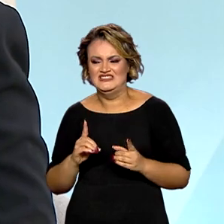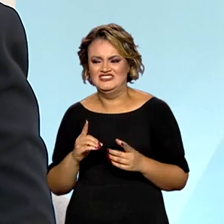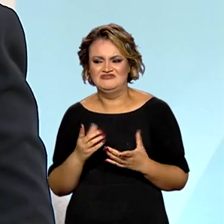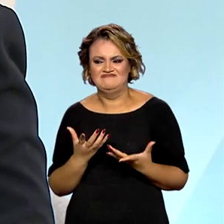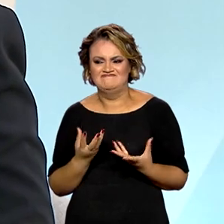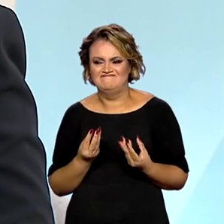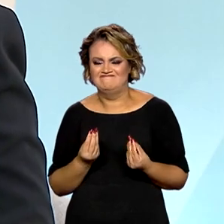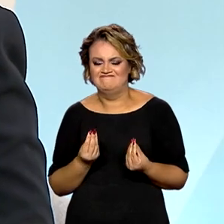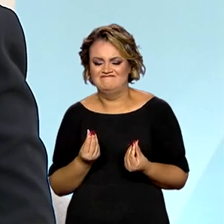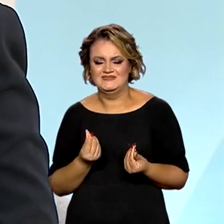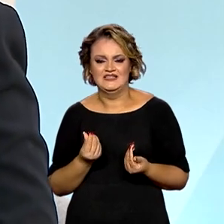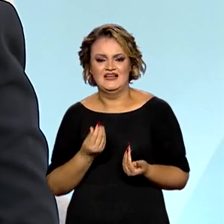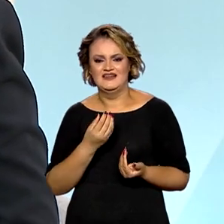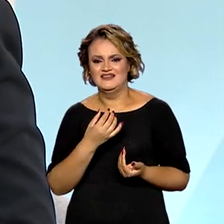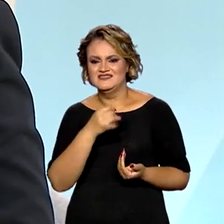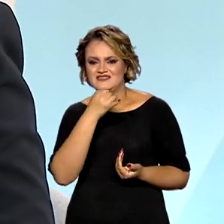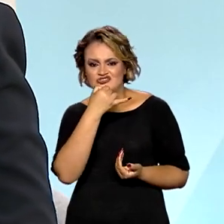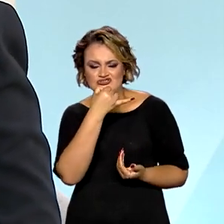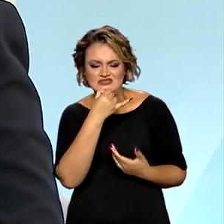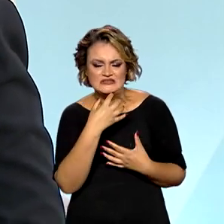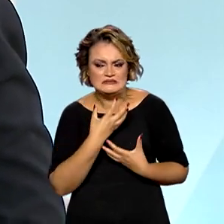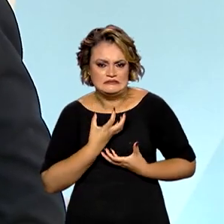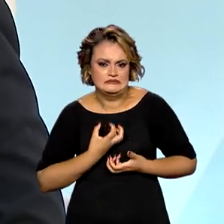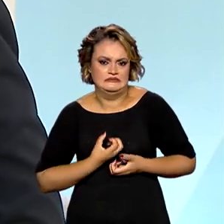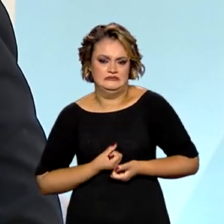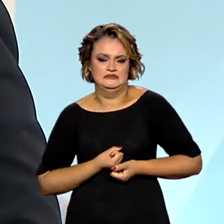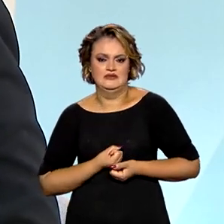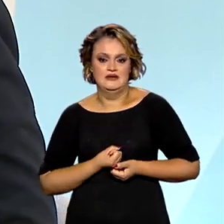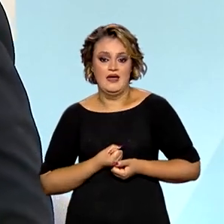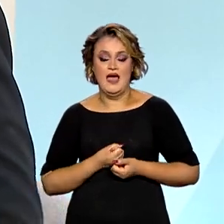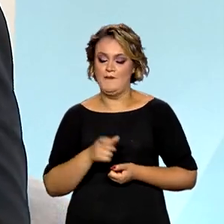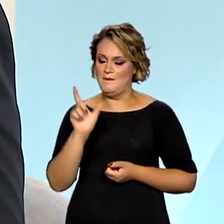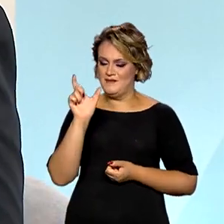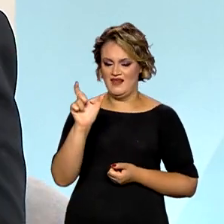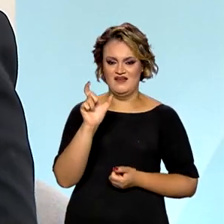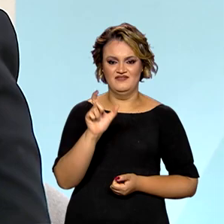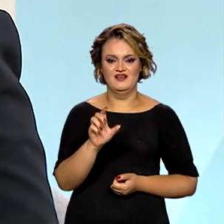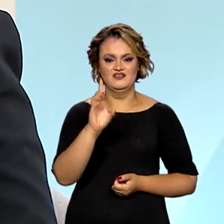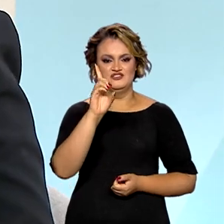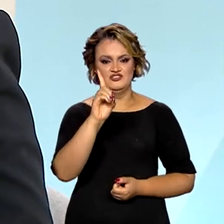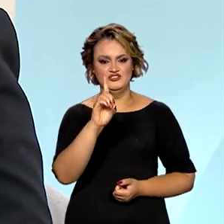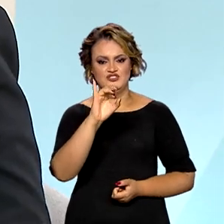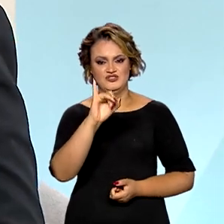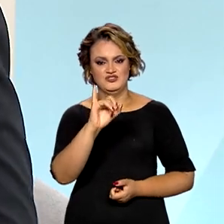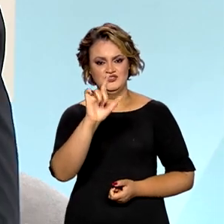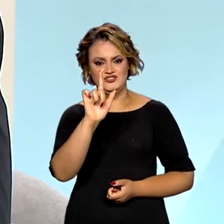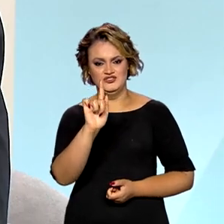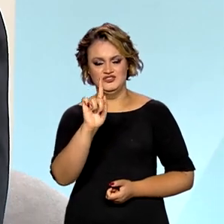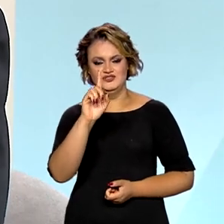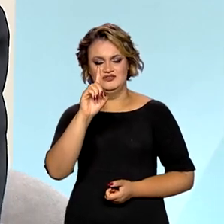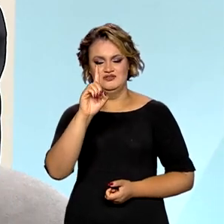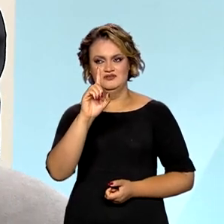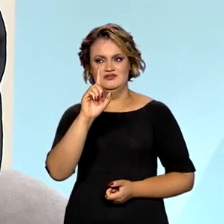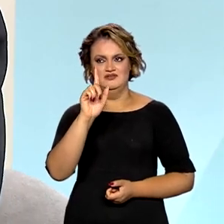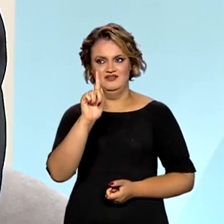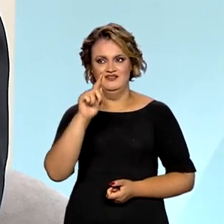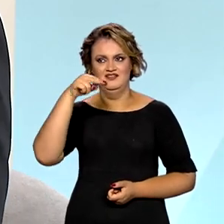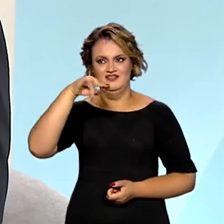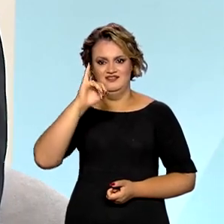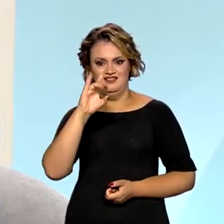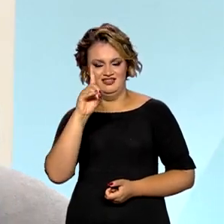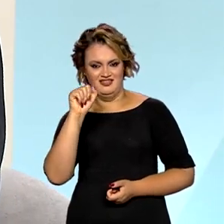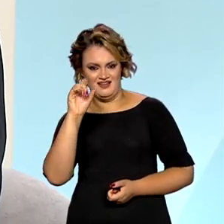Isso é uma palavra que a gente tem nas competências do Ministério, nas competências da Secretaria, inclusive a gente tem um departamento